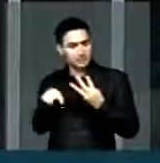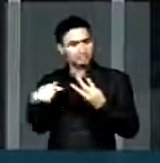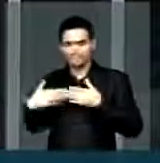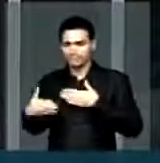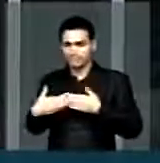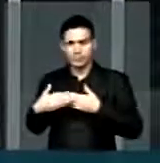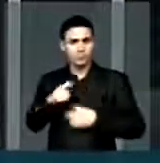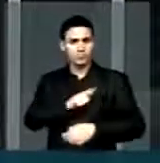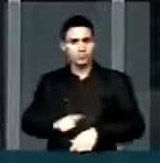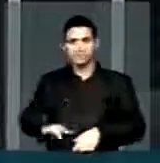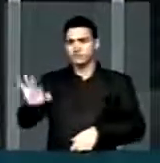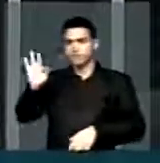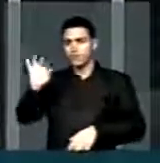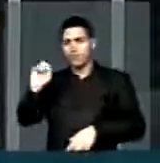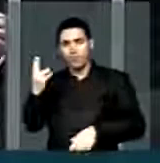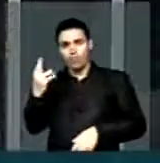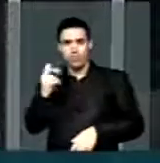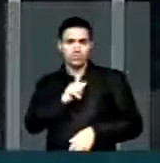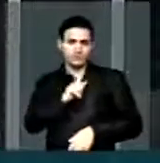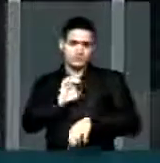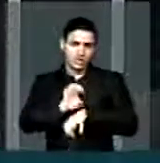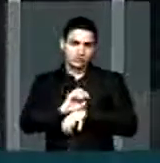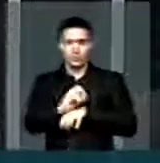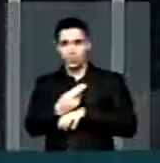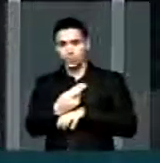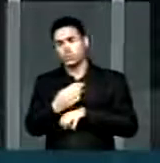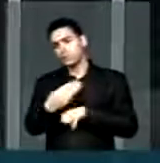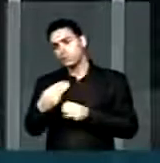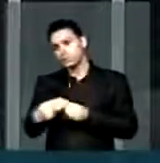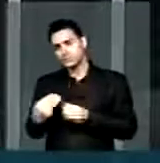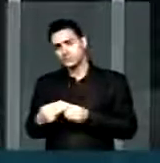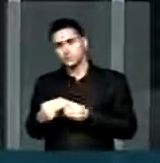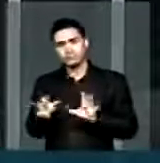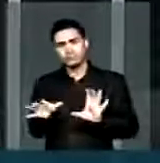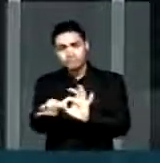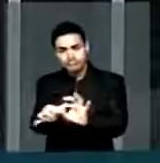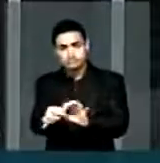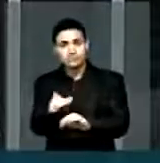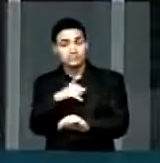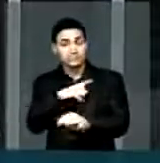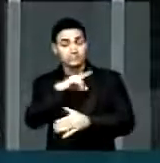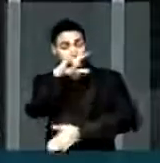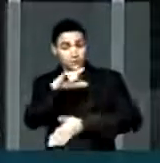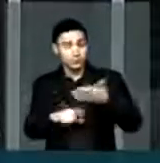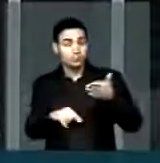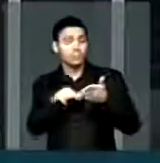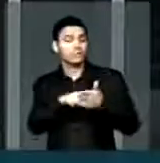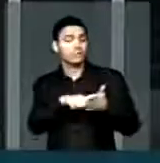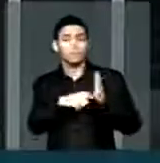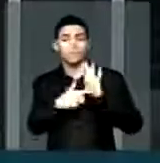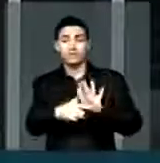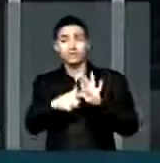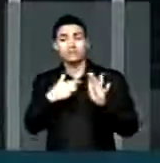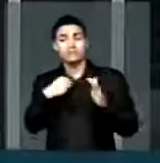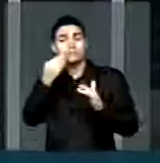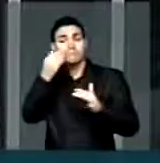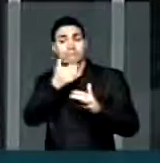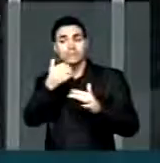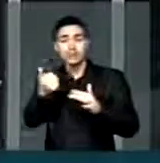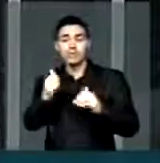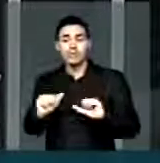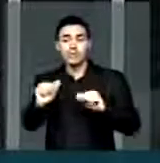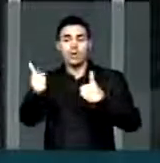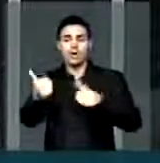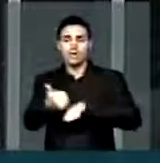ele o governo federal, seja ele os estados, seja ele os municípios. Um documento que aponta para a melhoria da qualidade